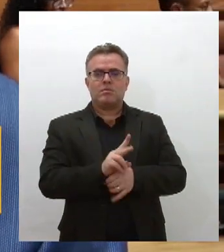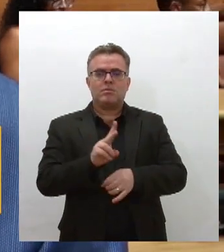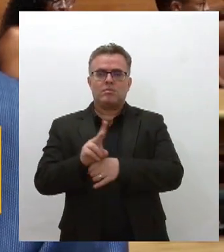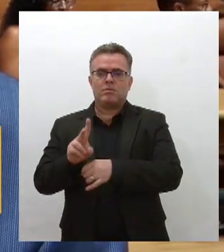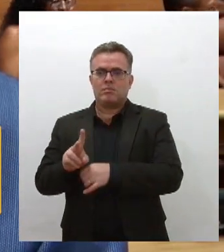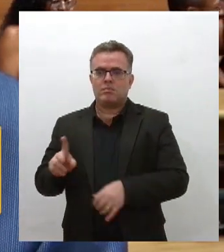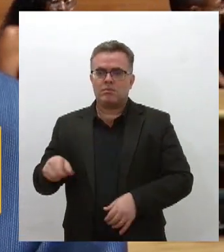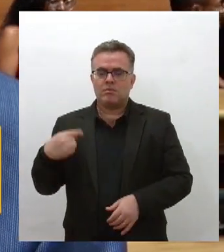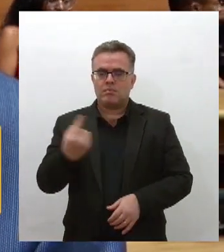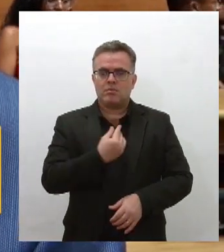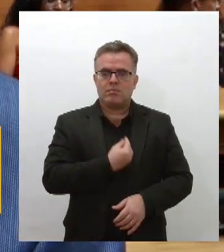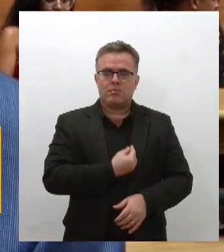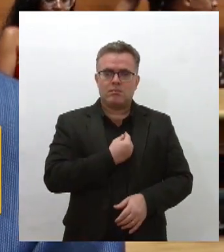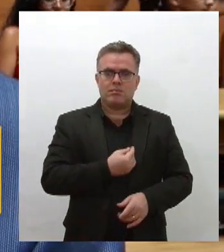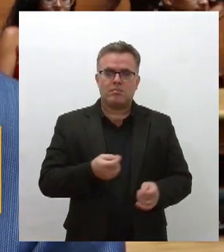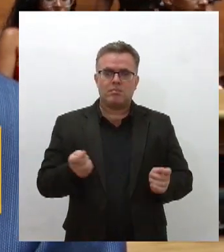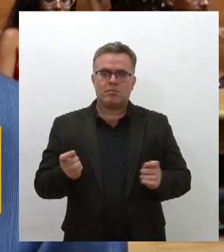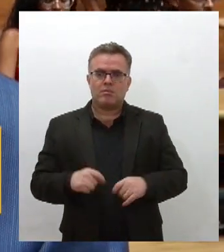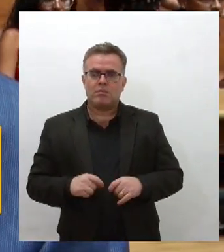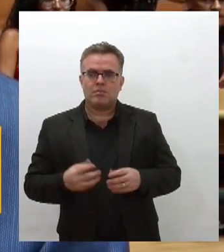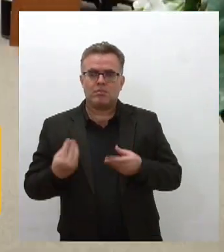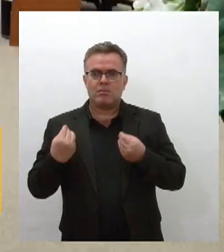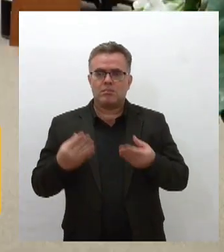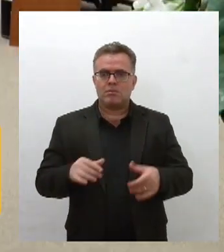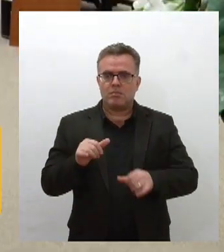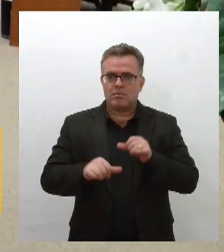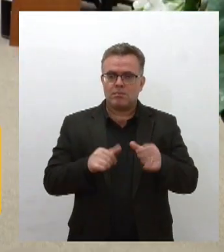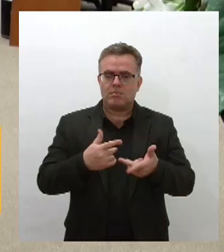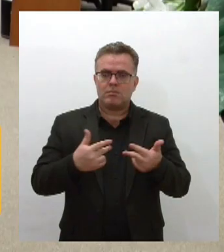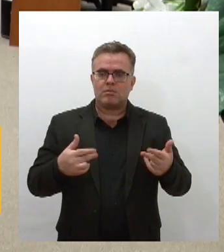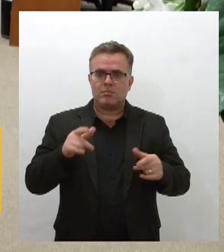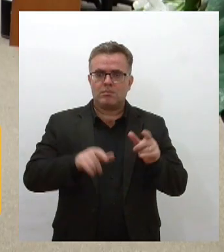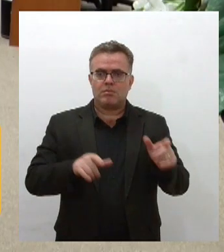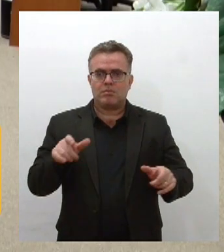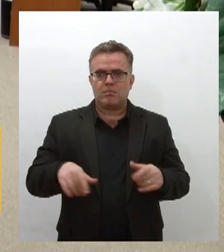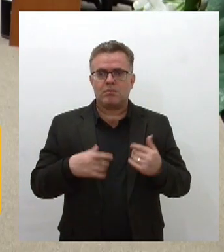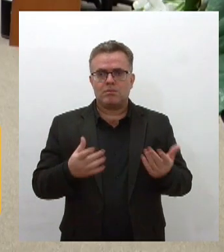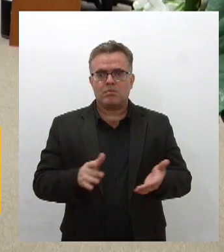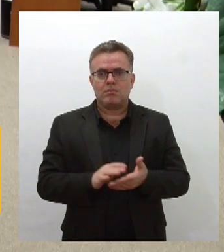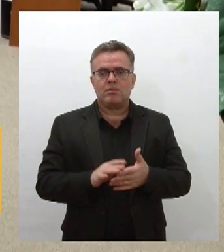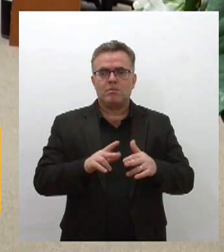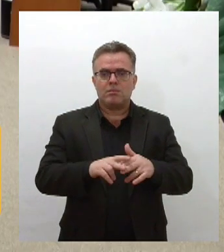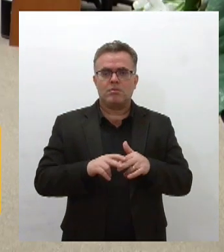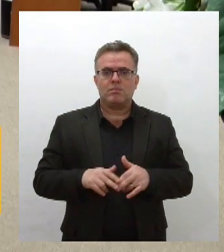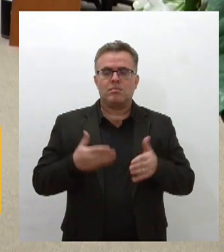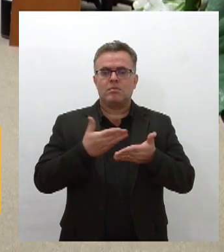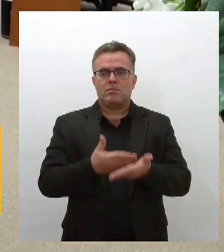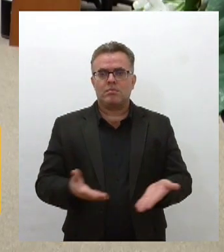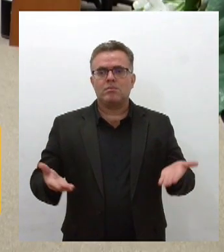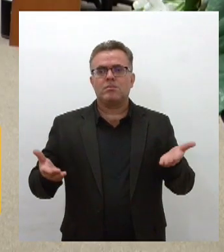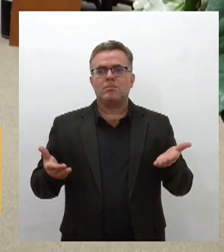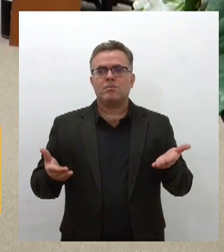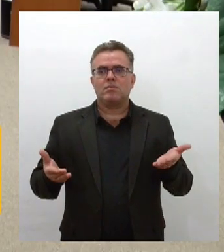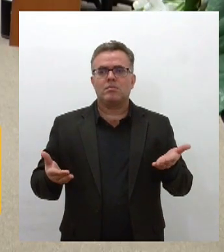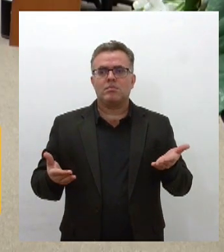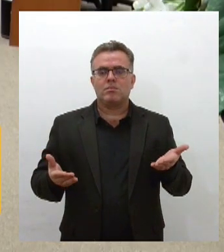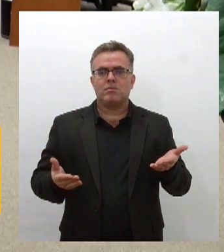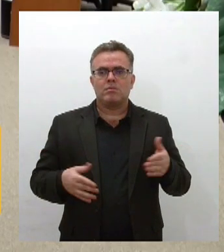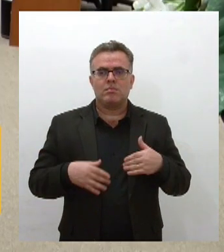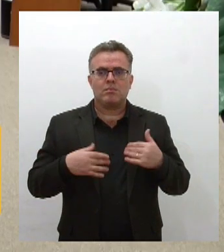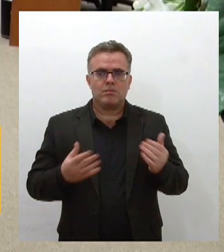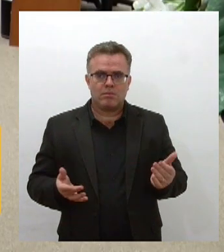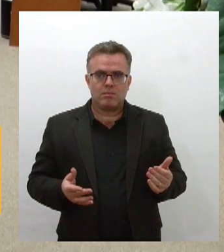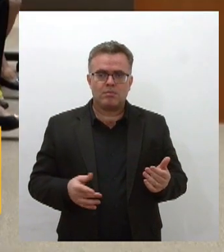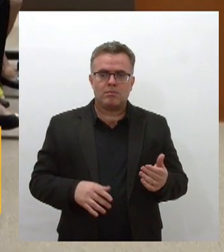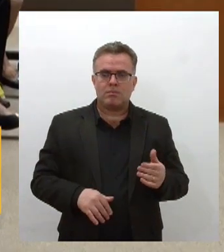de nós todos é quem acalma é quem transforma as pessoas para os colegas de congregação o Freire Sidimário é mais